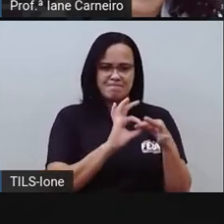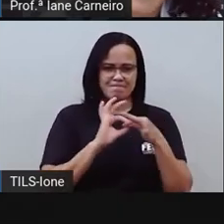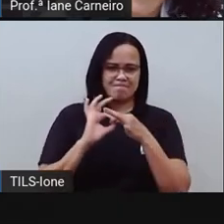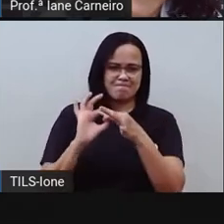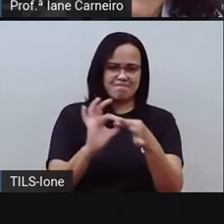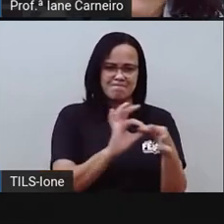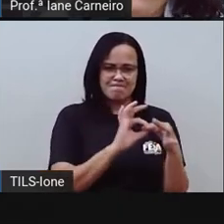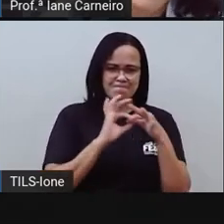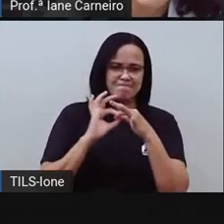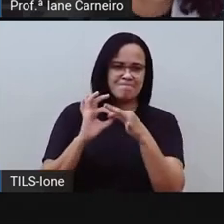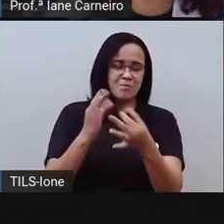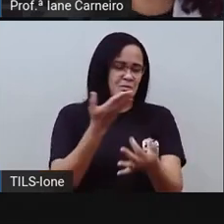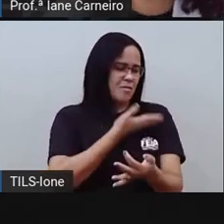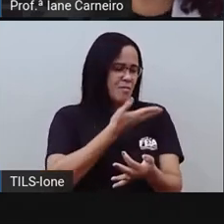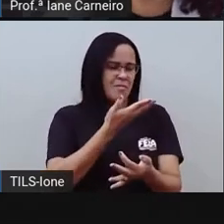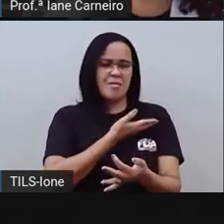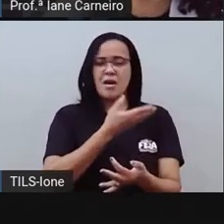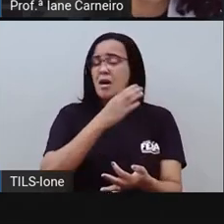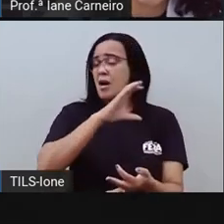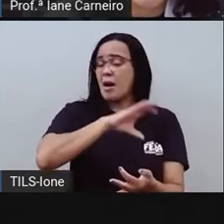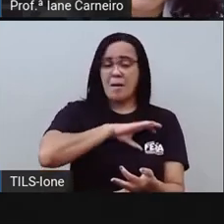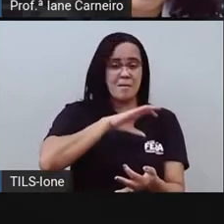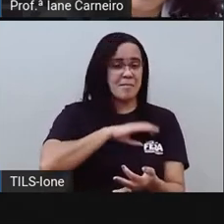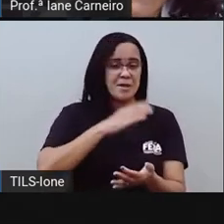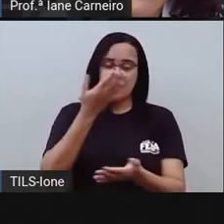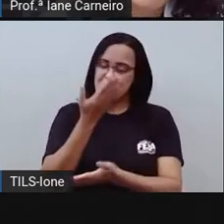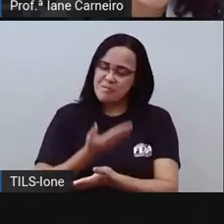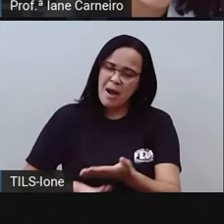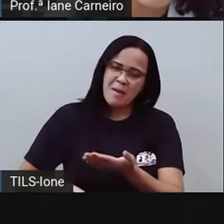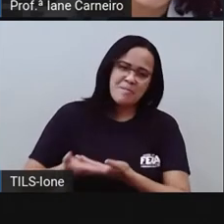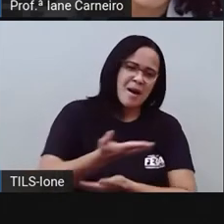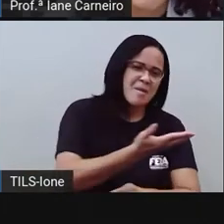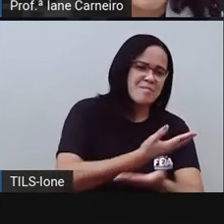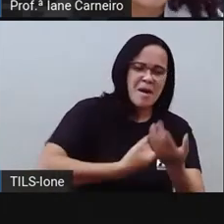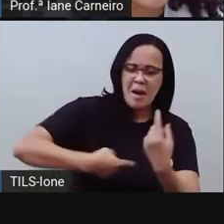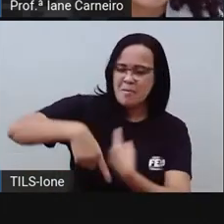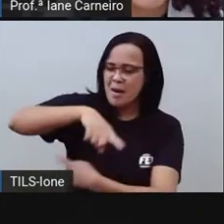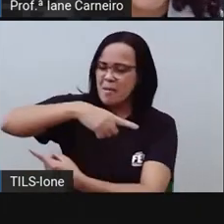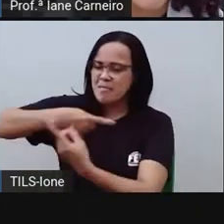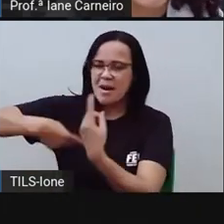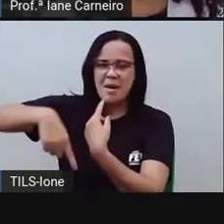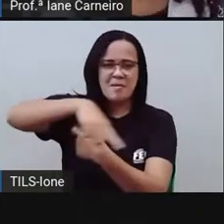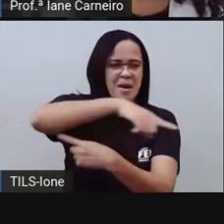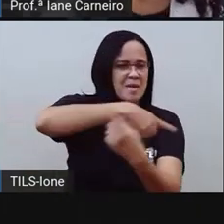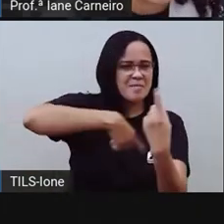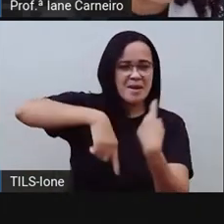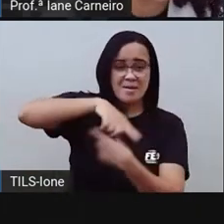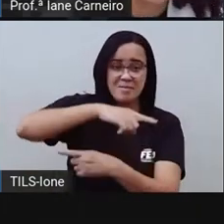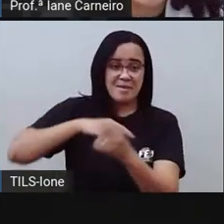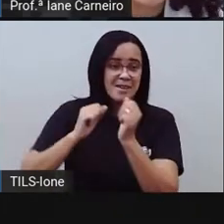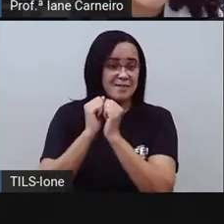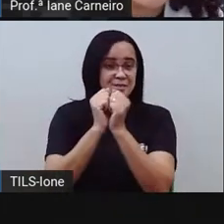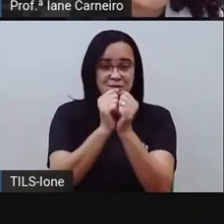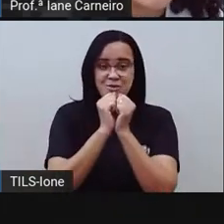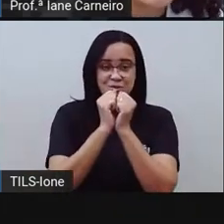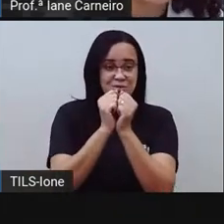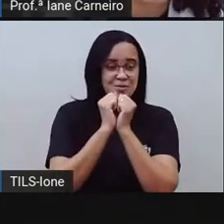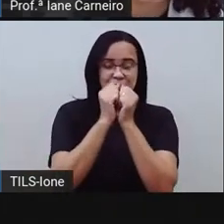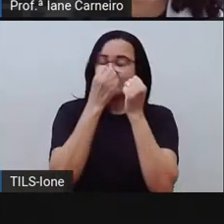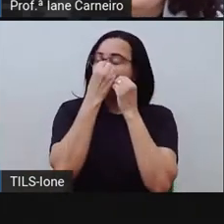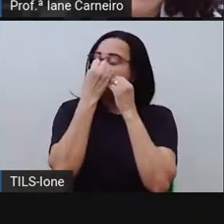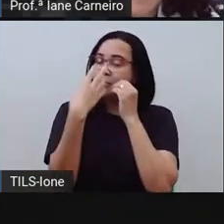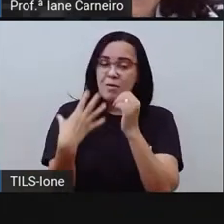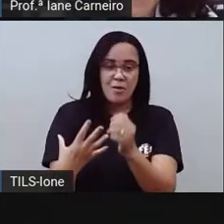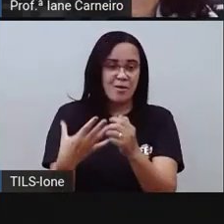lado a lado dos nossos colegas, compartilhando coisas boas, convivendo todo mundo junto. É muito bom a